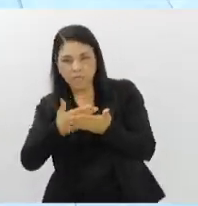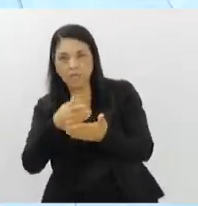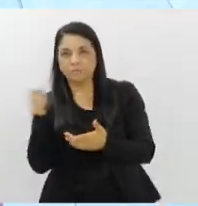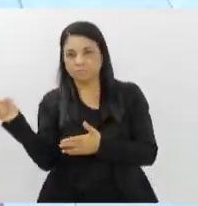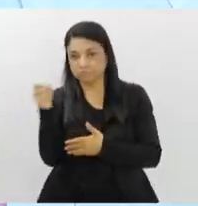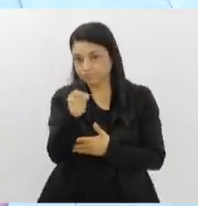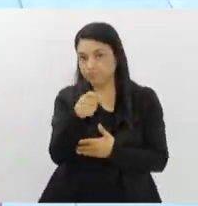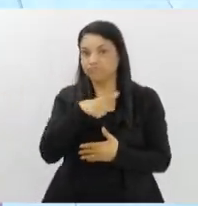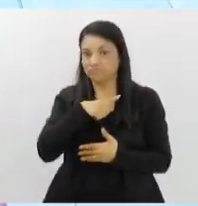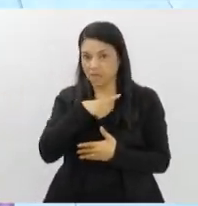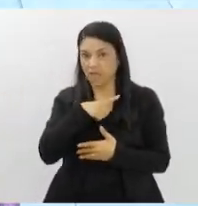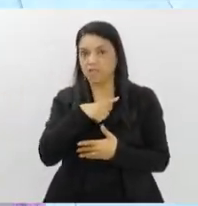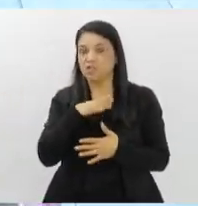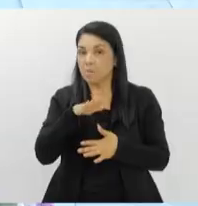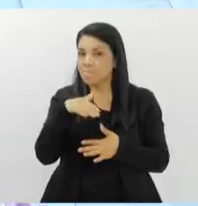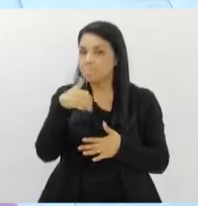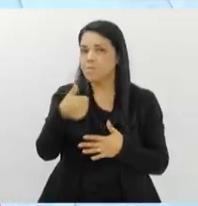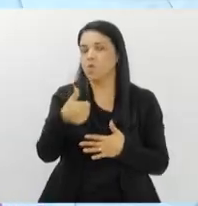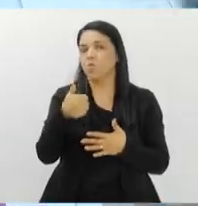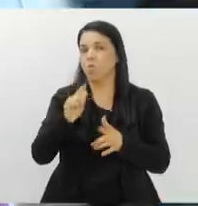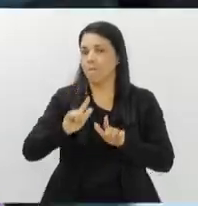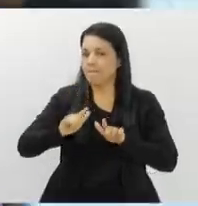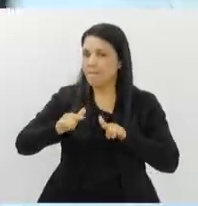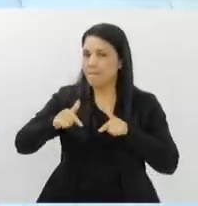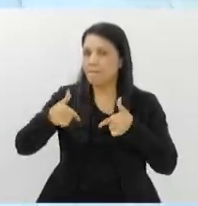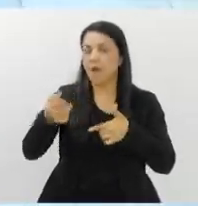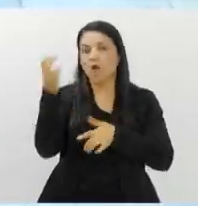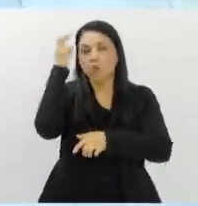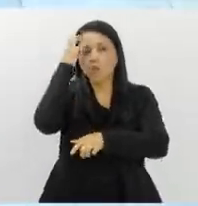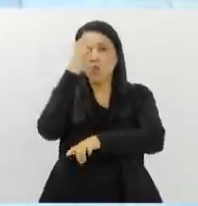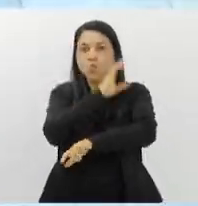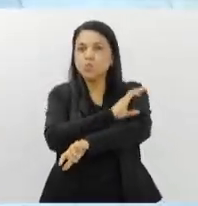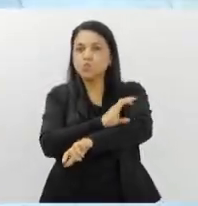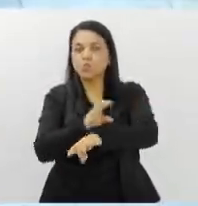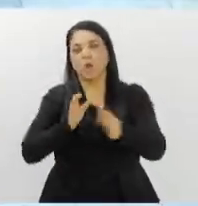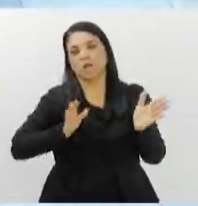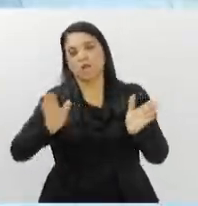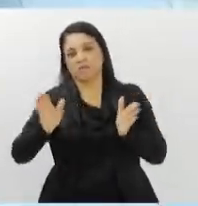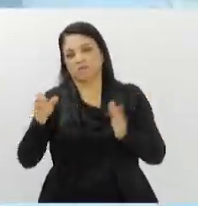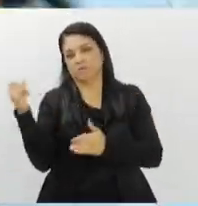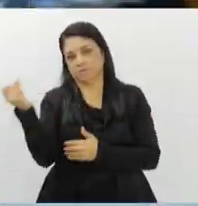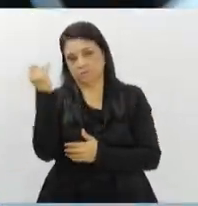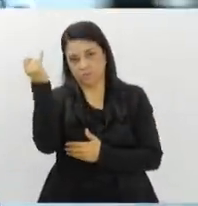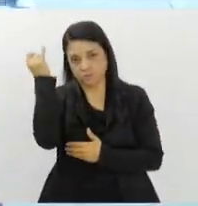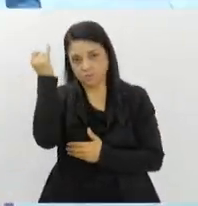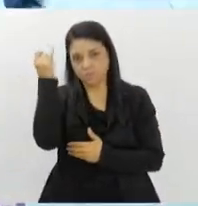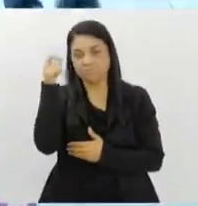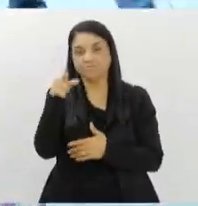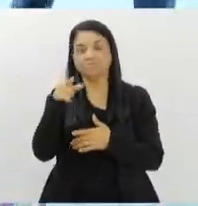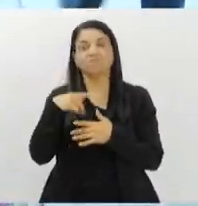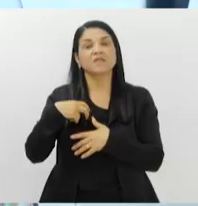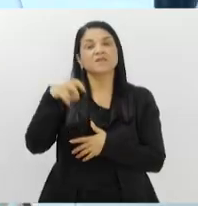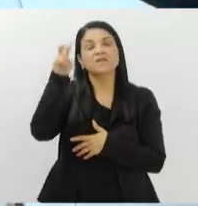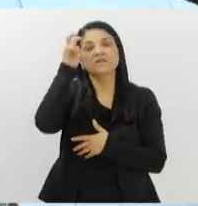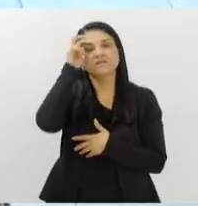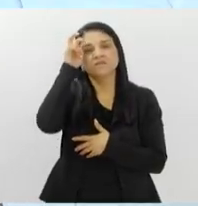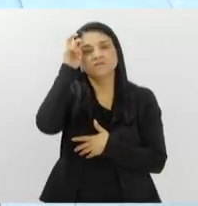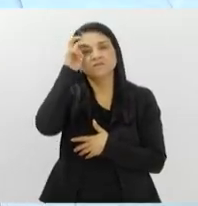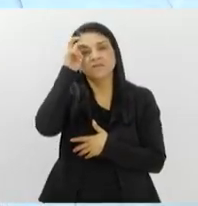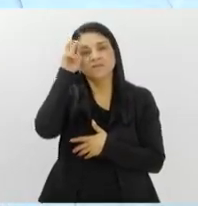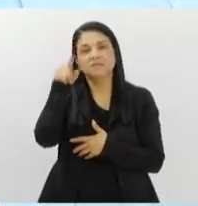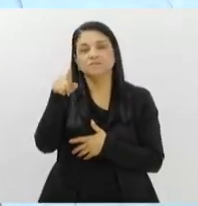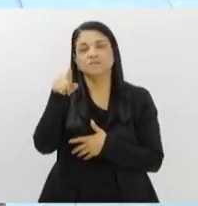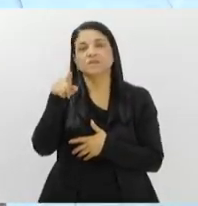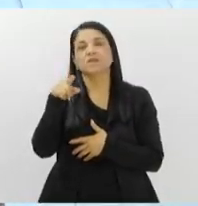intérprete. Isso tudo já vai construindo uma cultura de acessibilidade muito importante. Solange, para a próxima quinta-feira, quando é